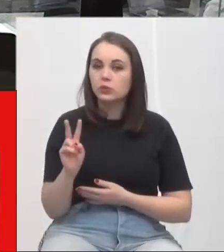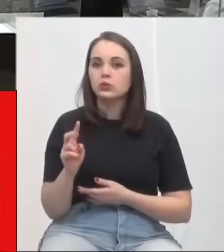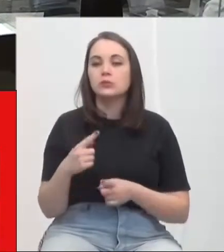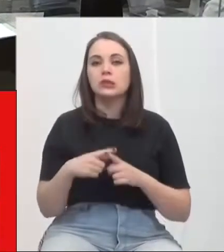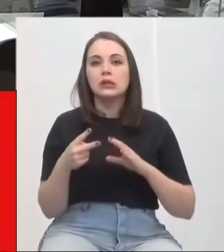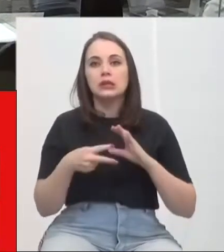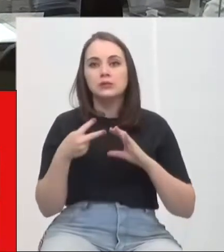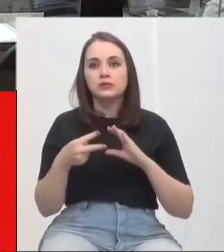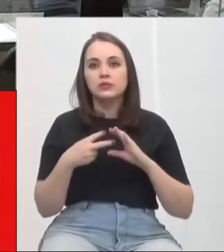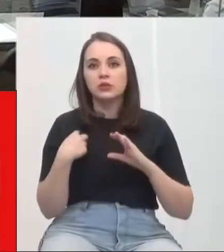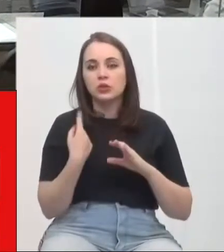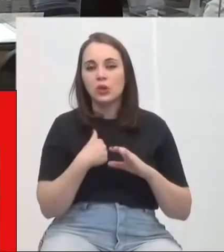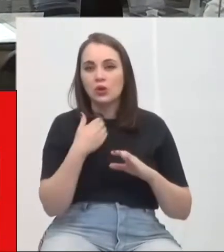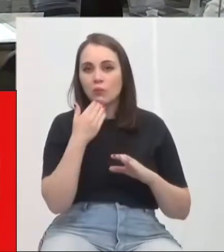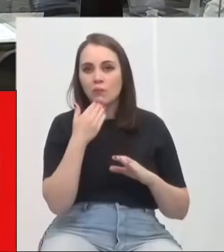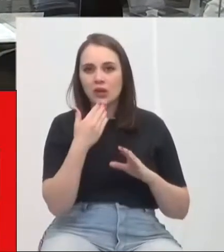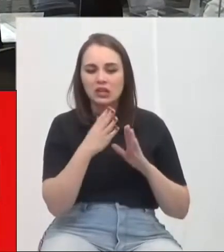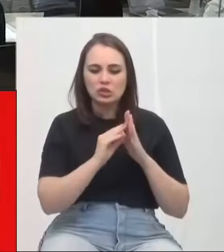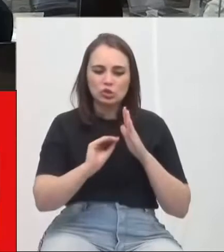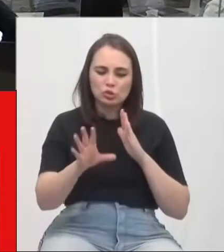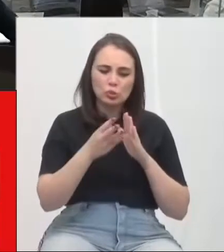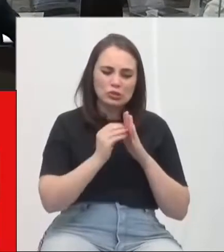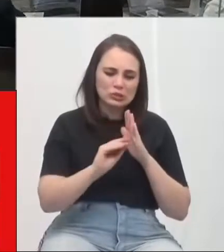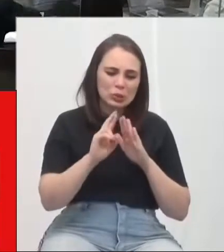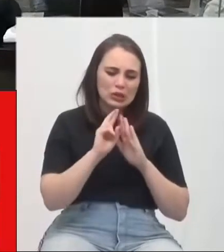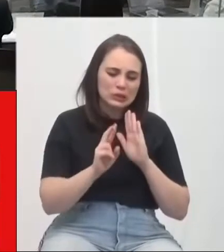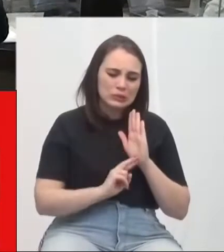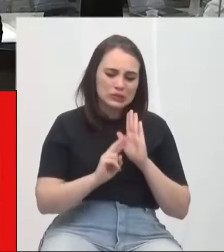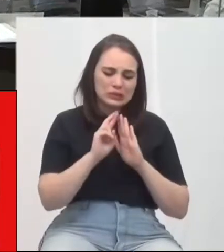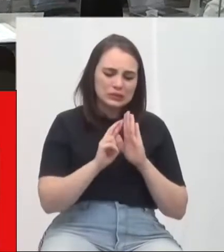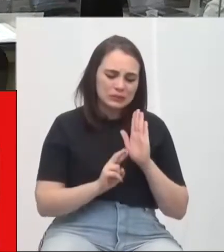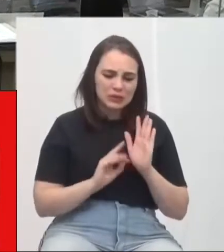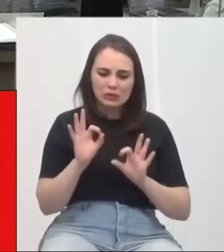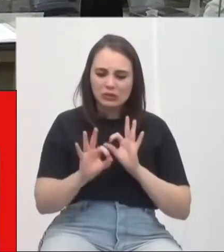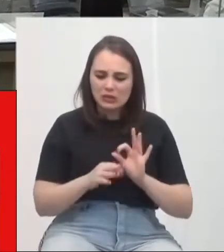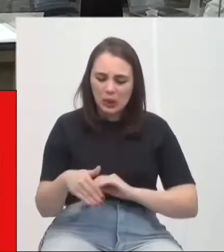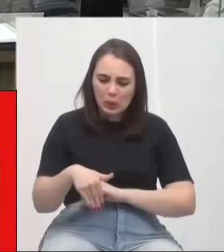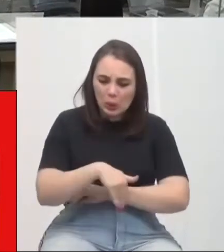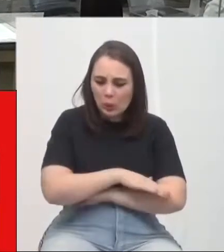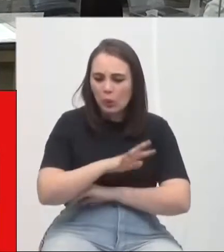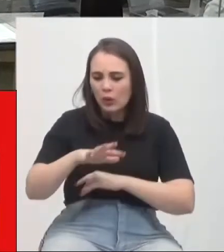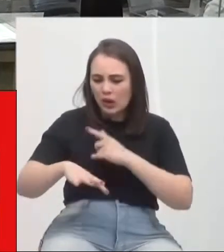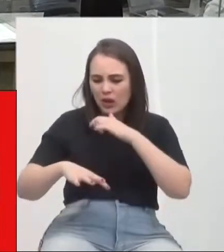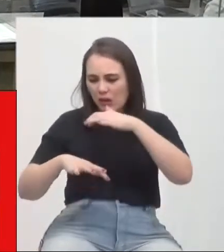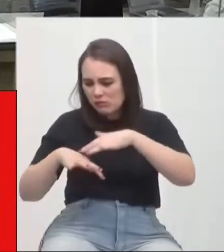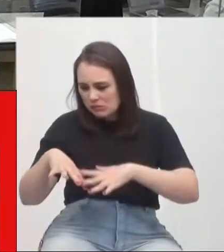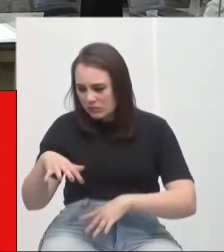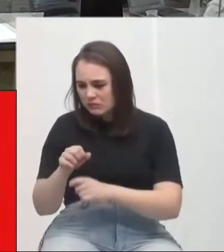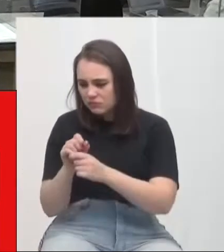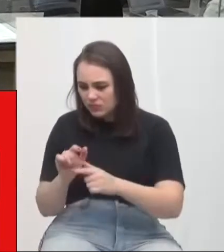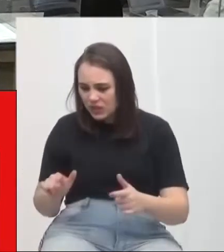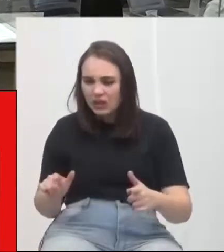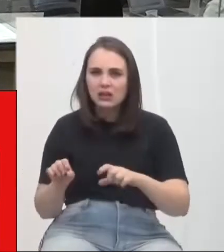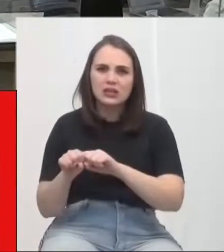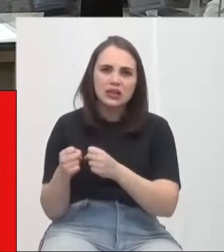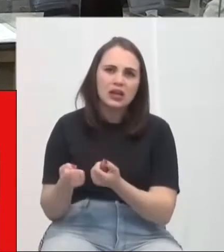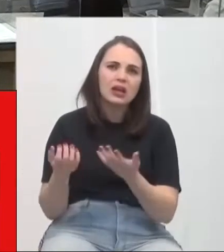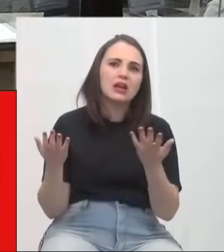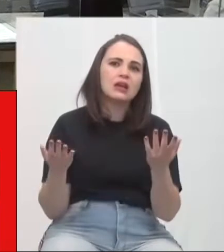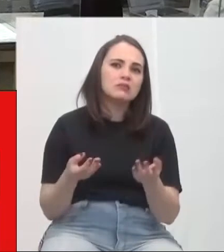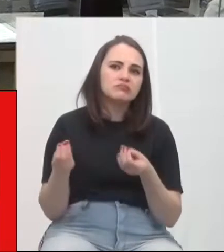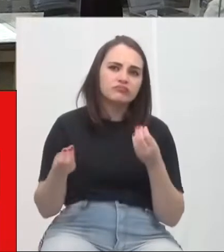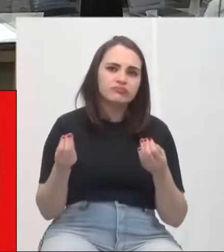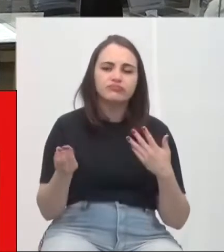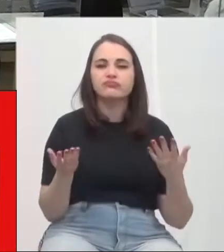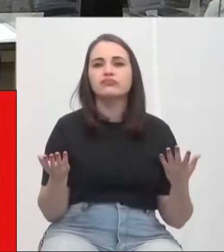de Vereadores aqui, nós temos muitas indicações, muitos requerimentos, de boca de lobo, e de tampa que quebra, e